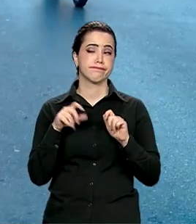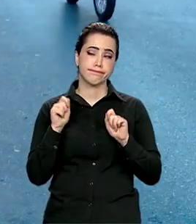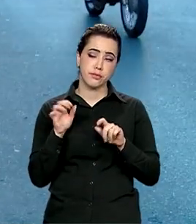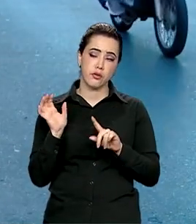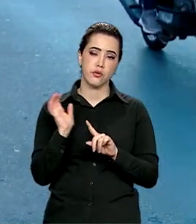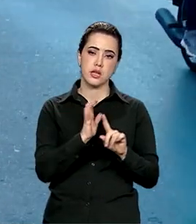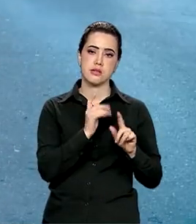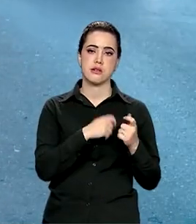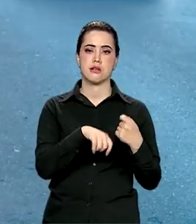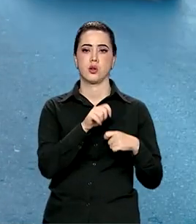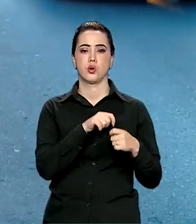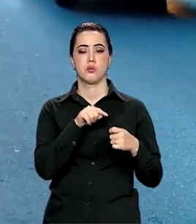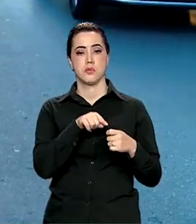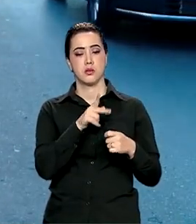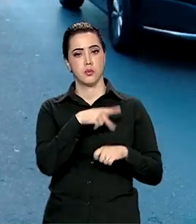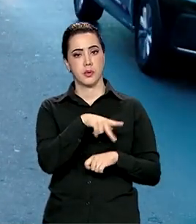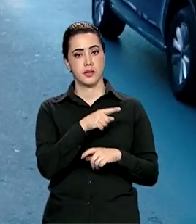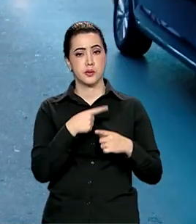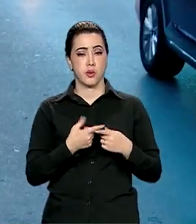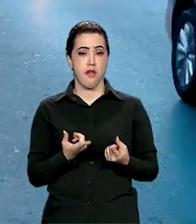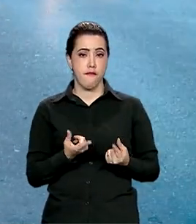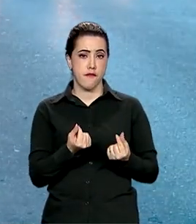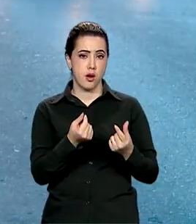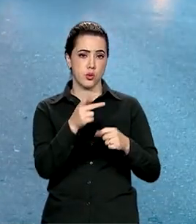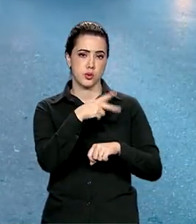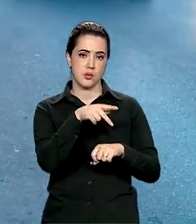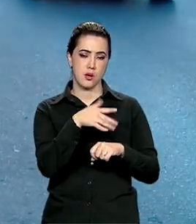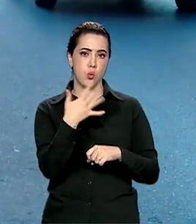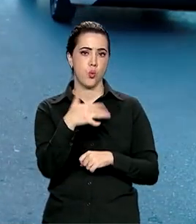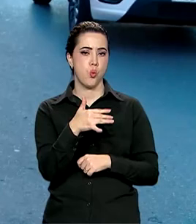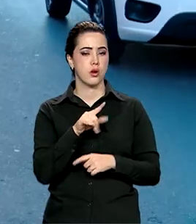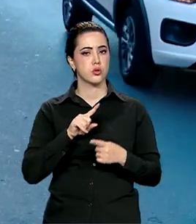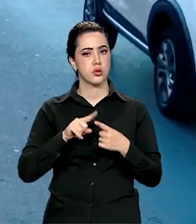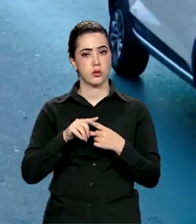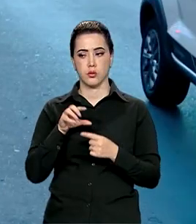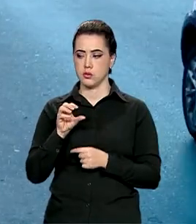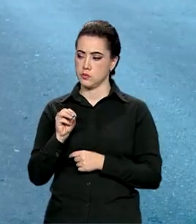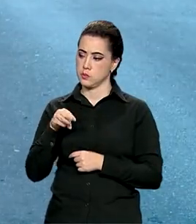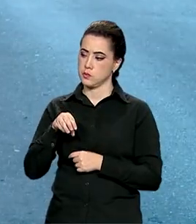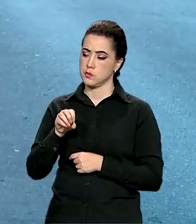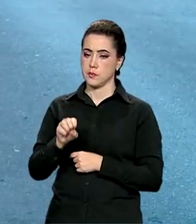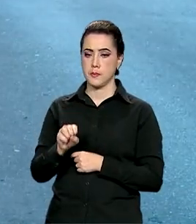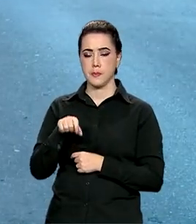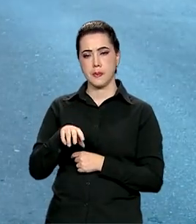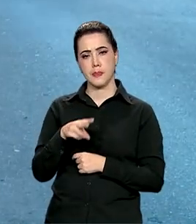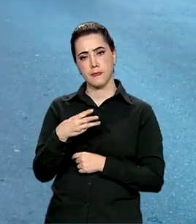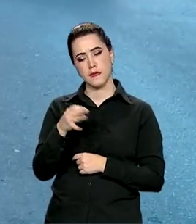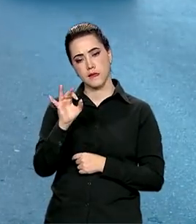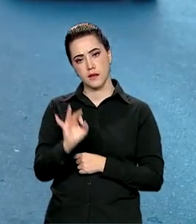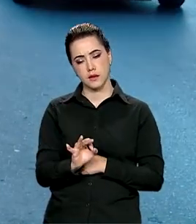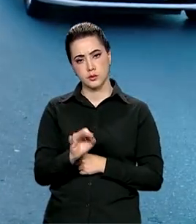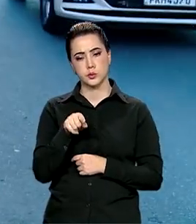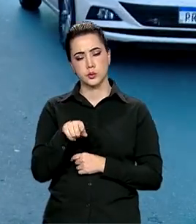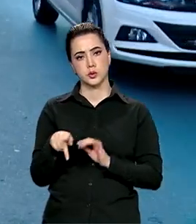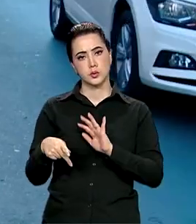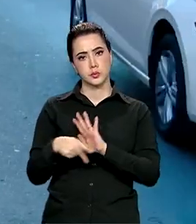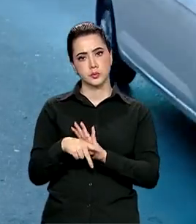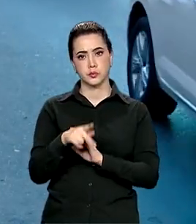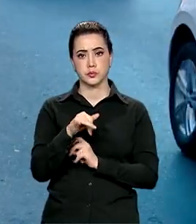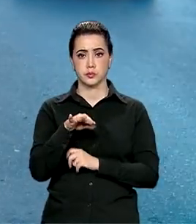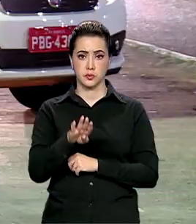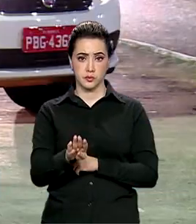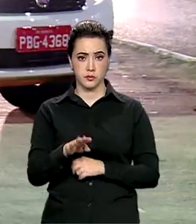impacto econômico, já que custam aos países, segundo a OMS, cerca de 3% de seus produtos